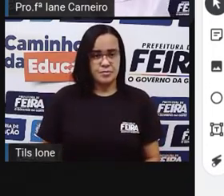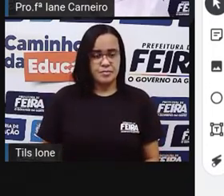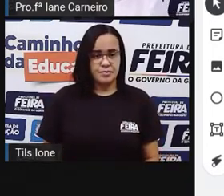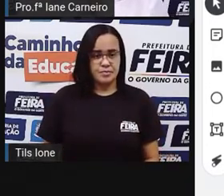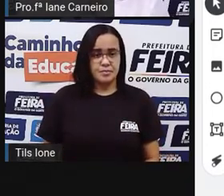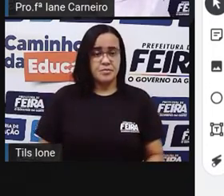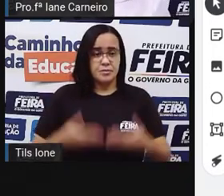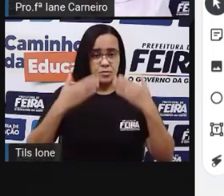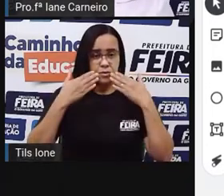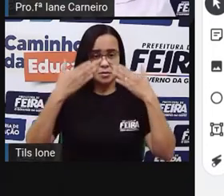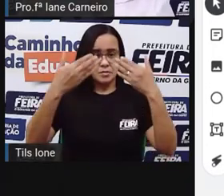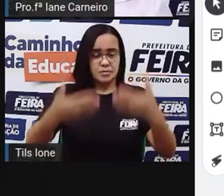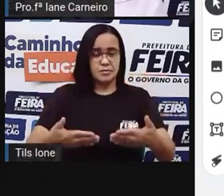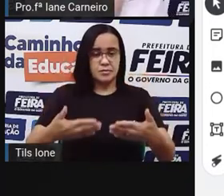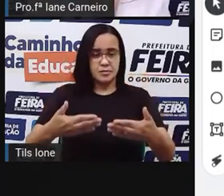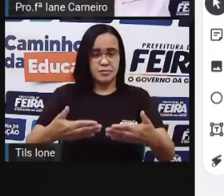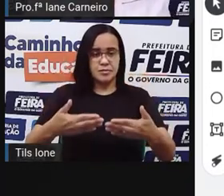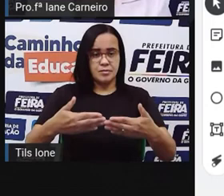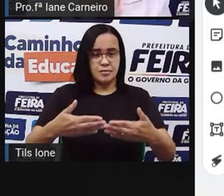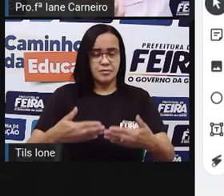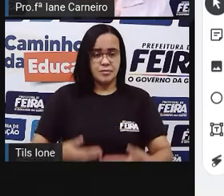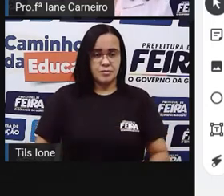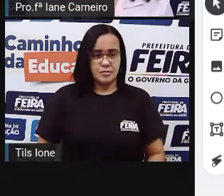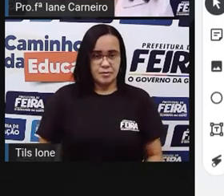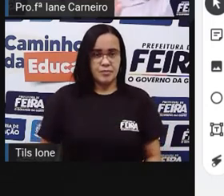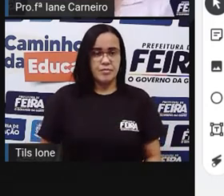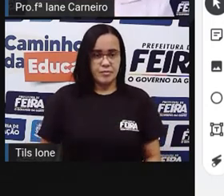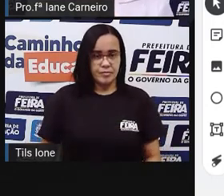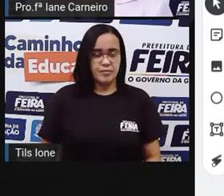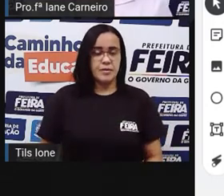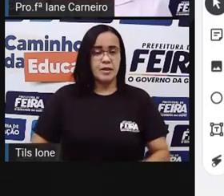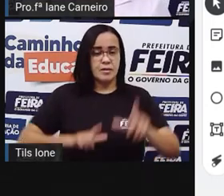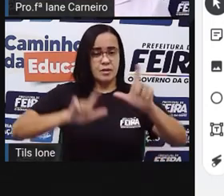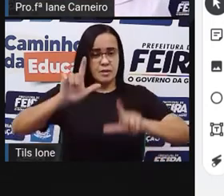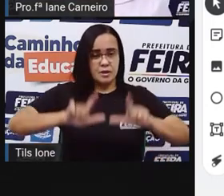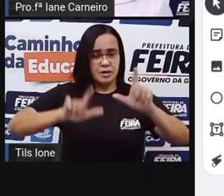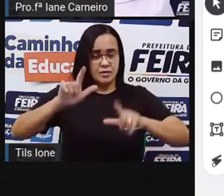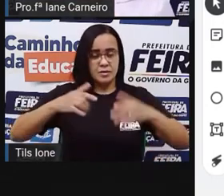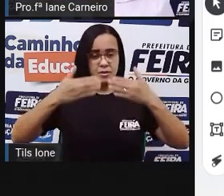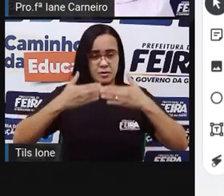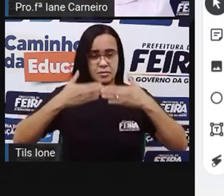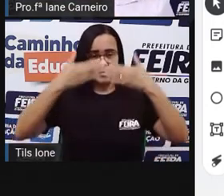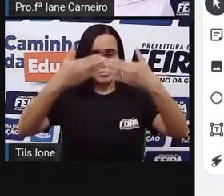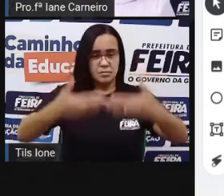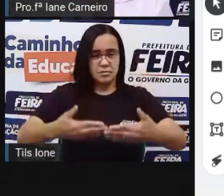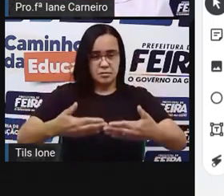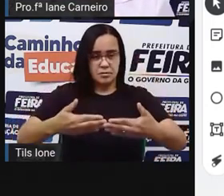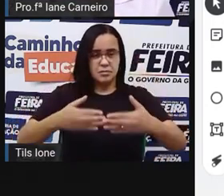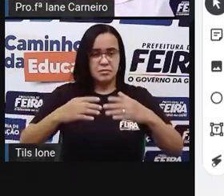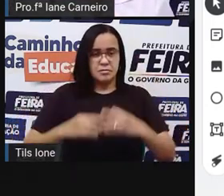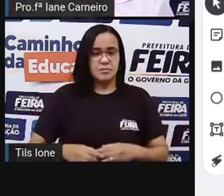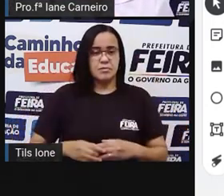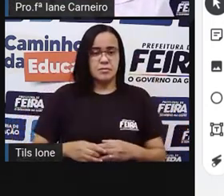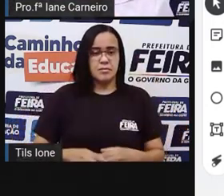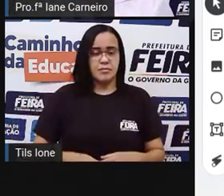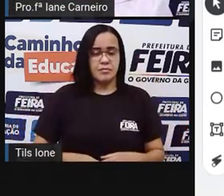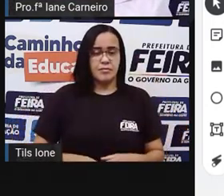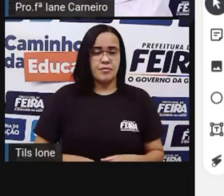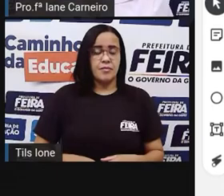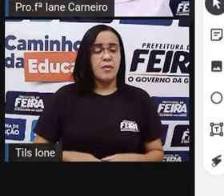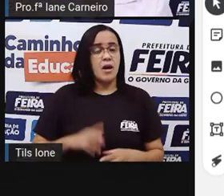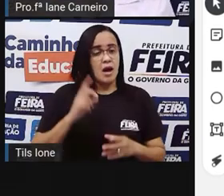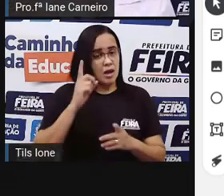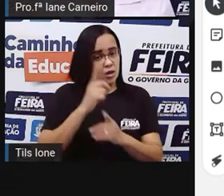televisão, se você estiver assistindo televisão. E você vai achar a sua mão